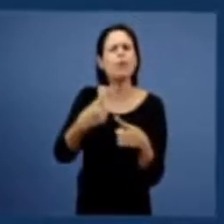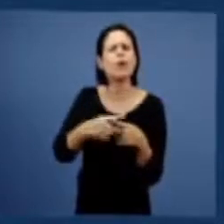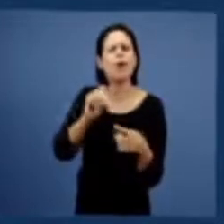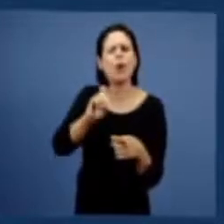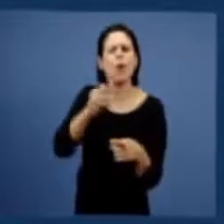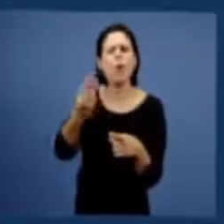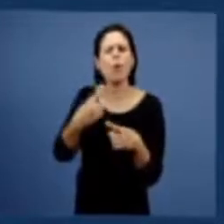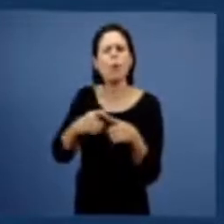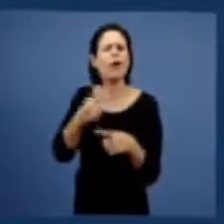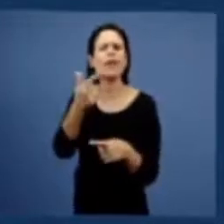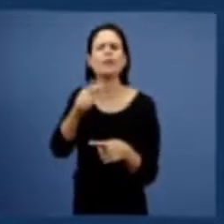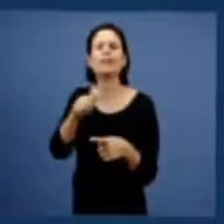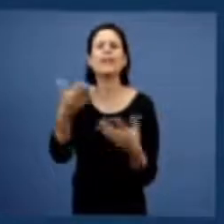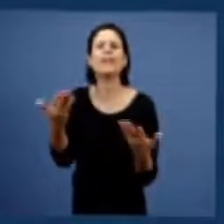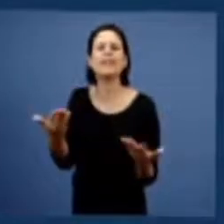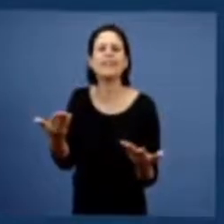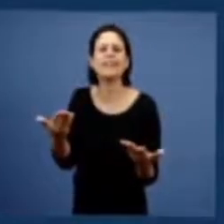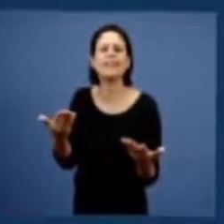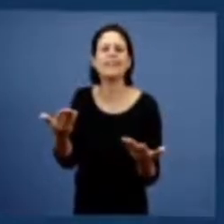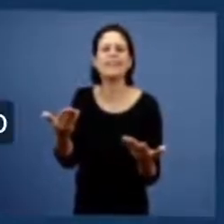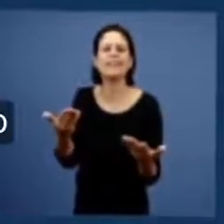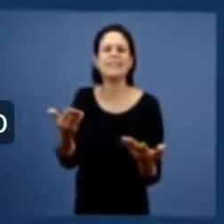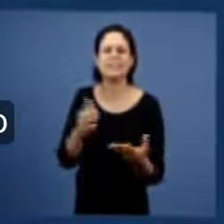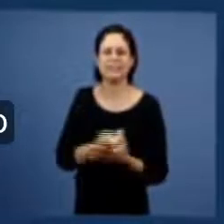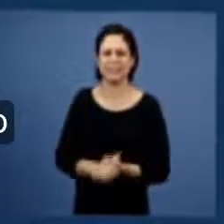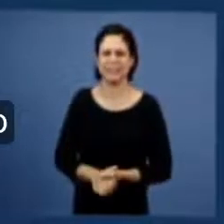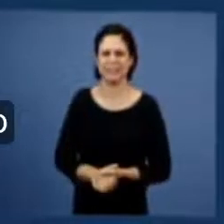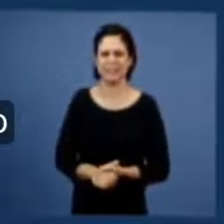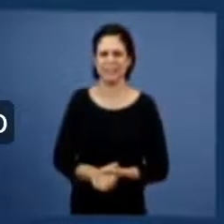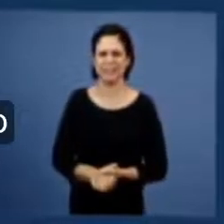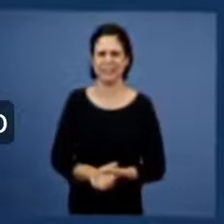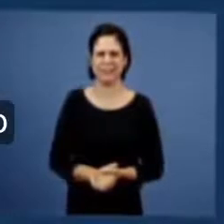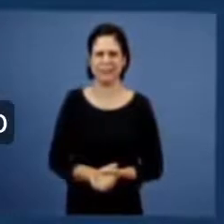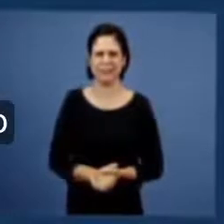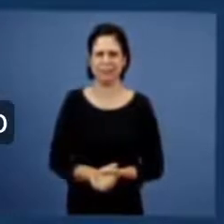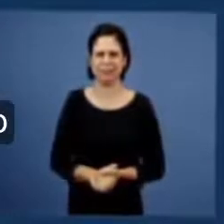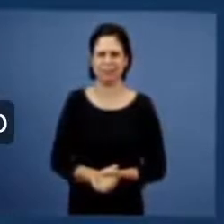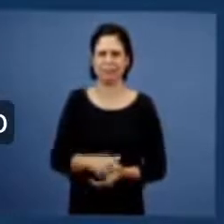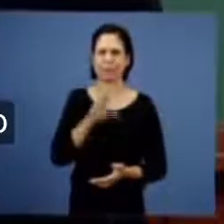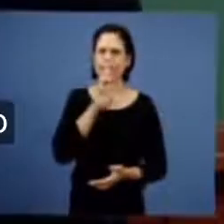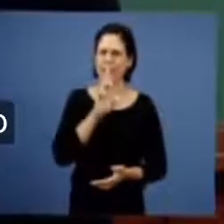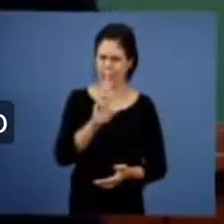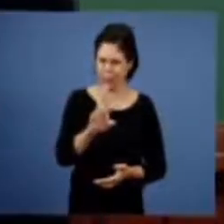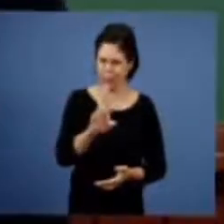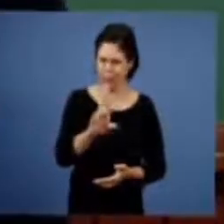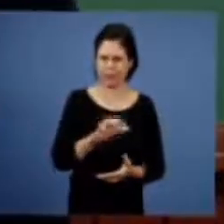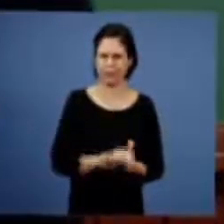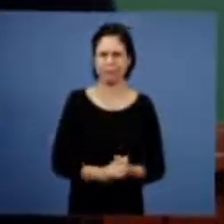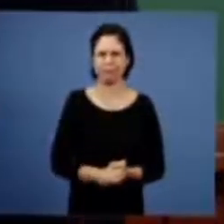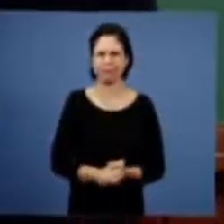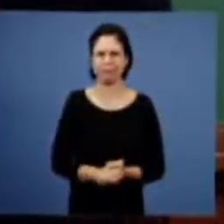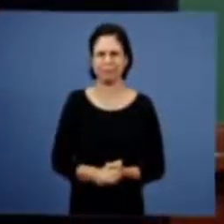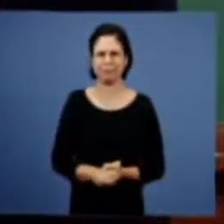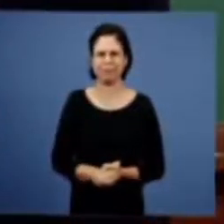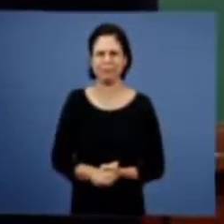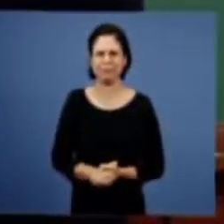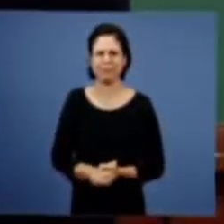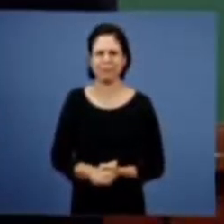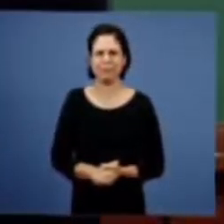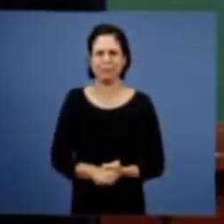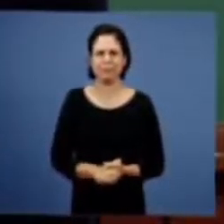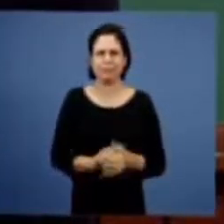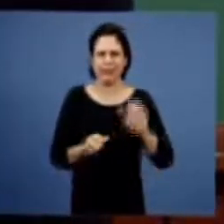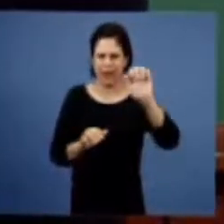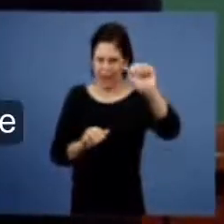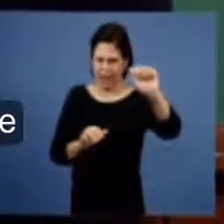resposta, para nós em seguida termos mais um ensino relacionado a esta pergunta, então está aqui a